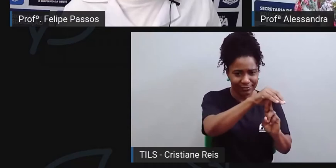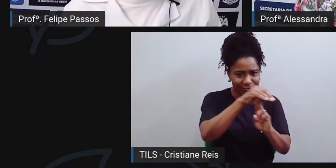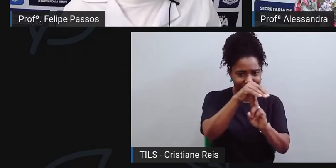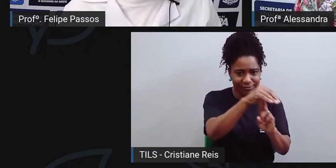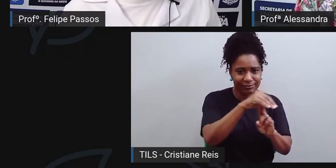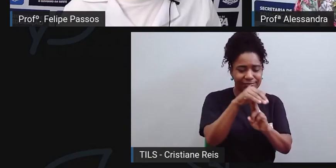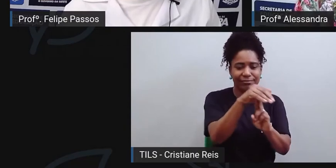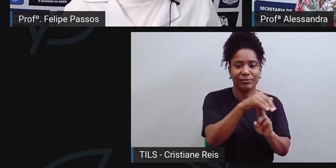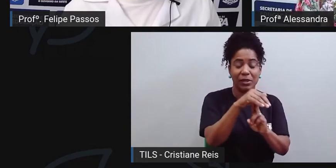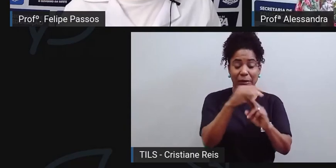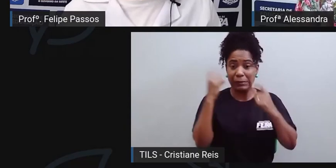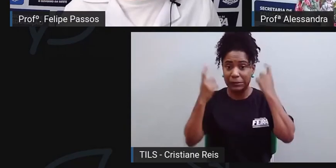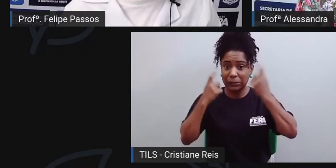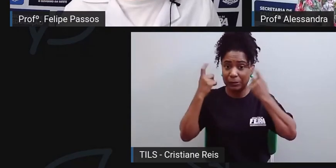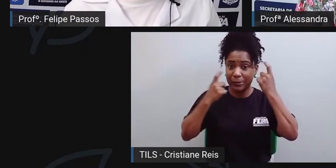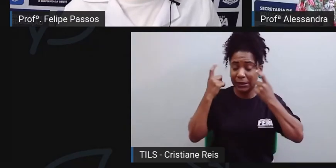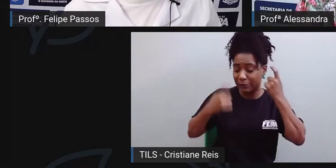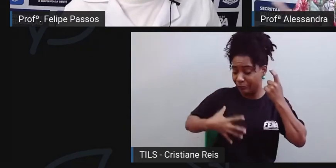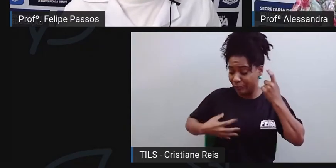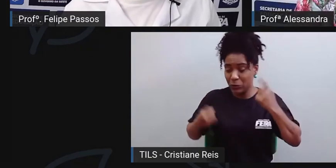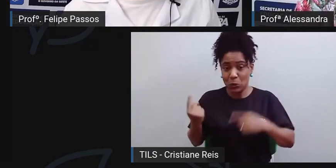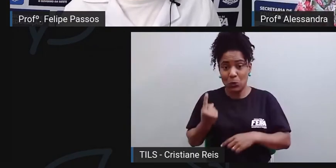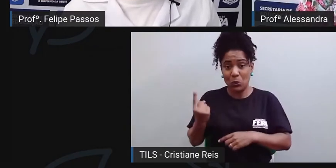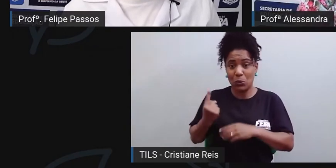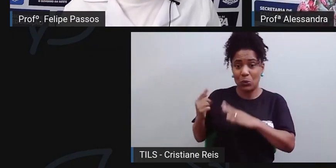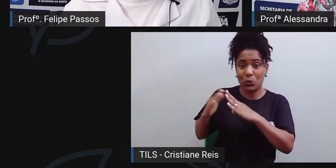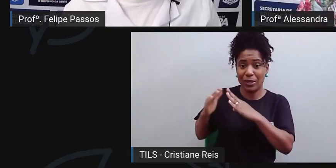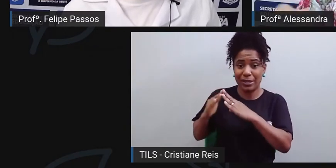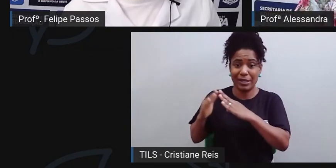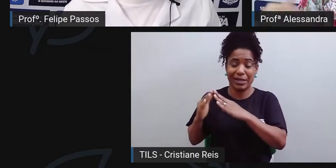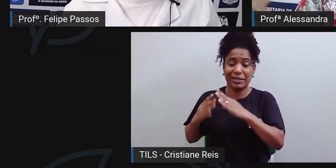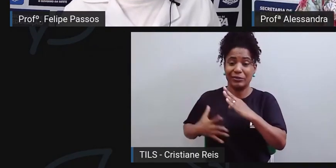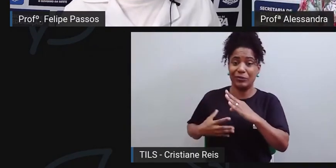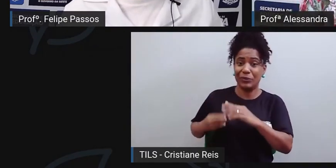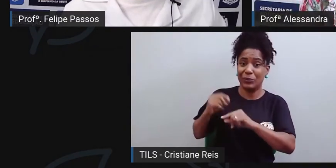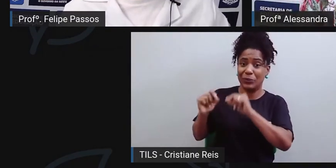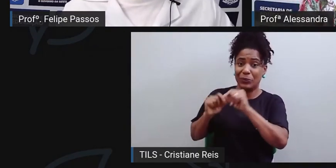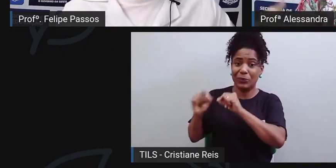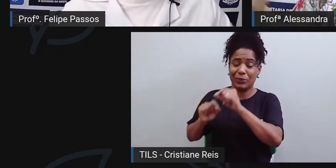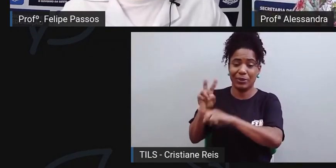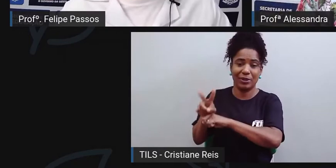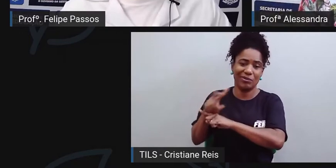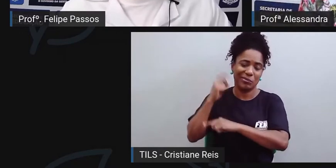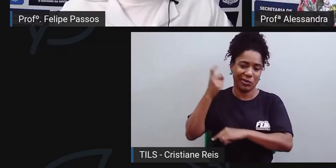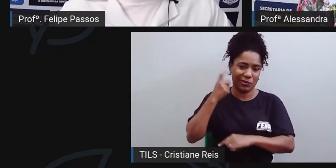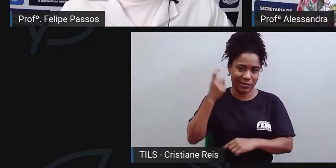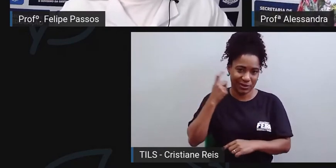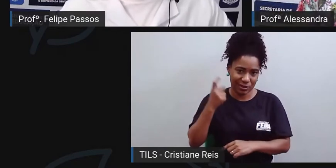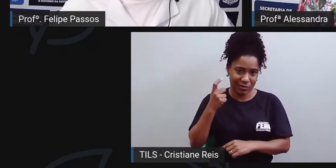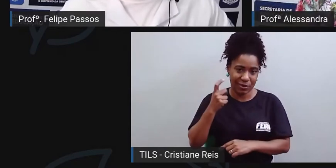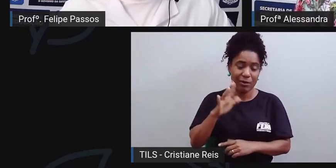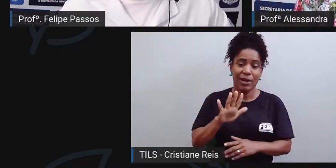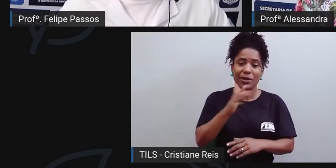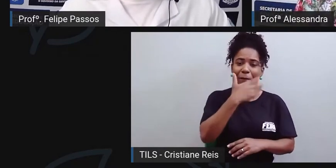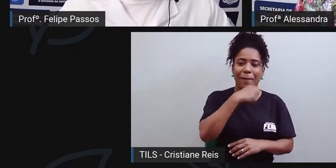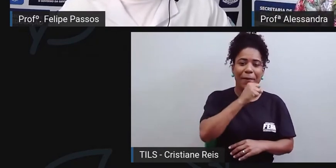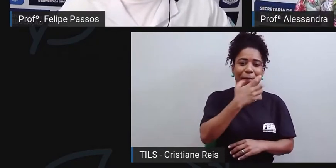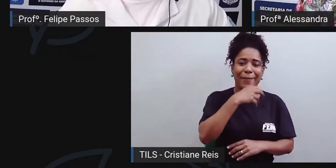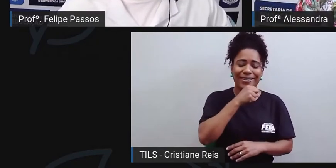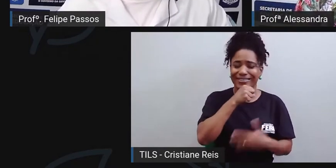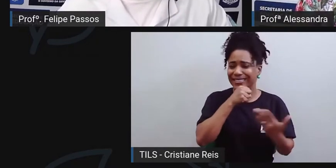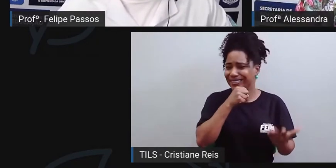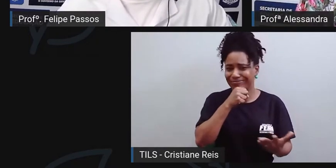levar seu filho, porque, de submeter seu filho a ser mais uma força de trabalho para a complementação da renda da casa.